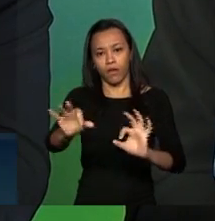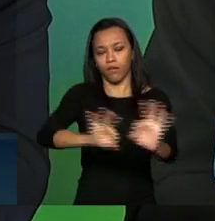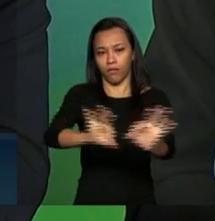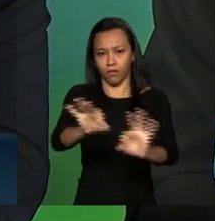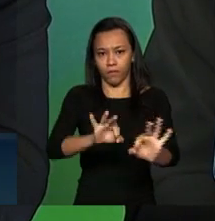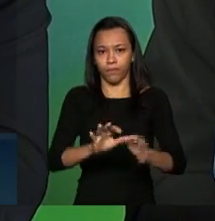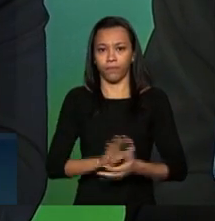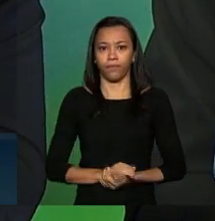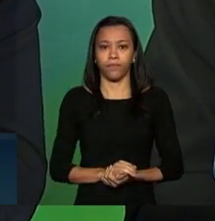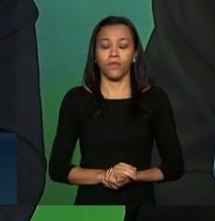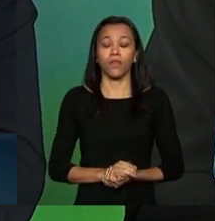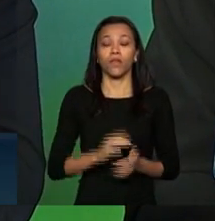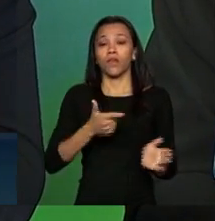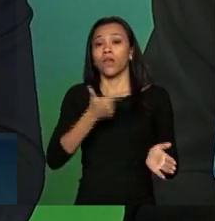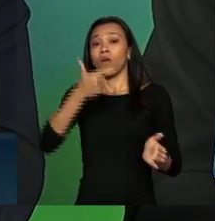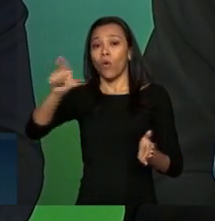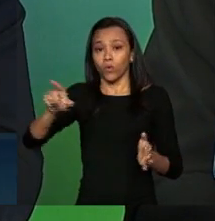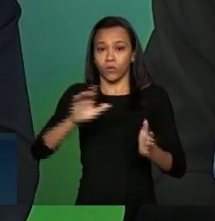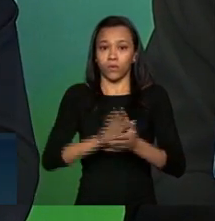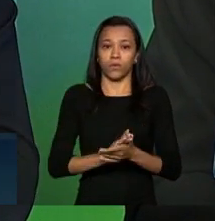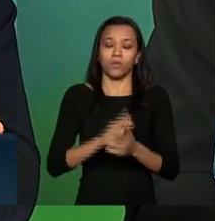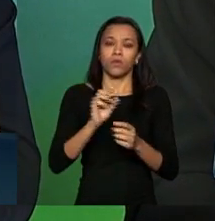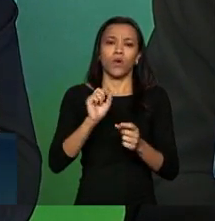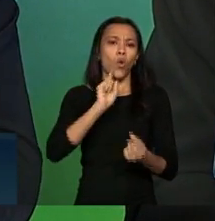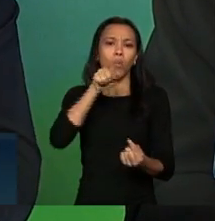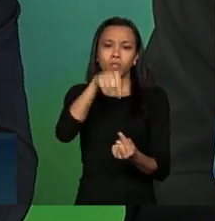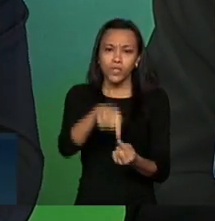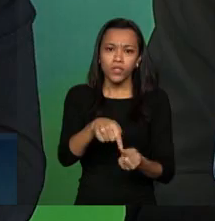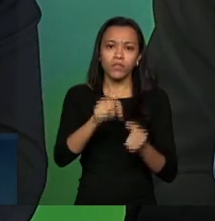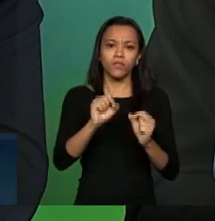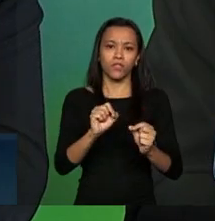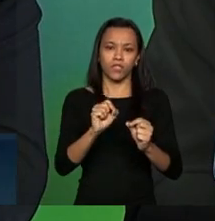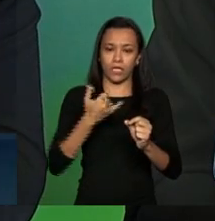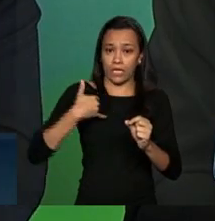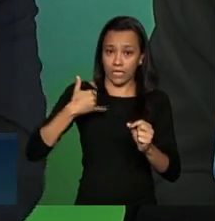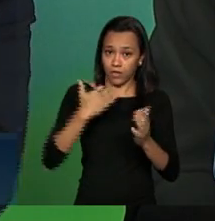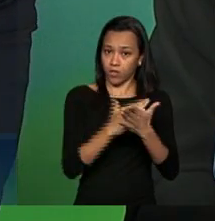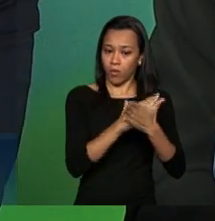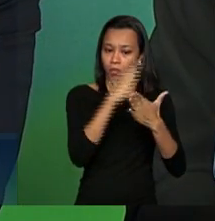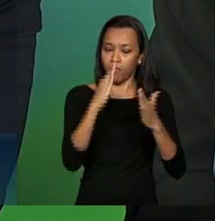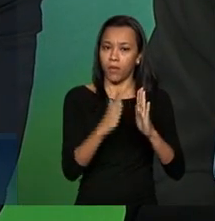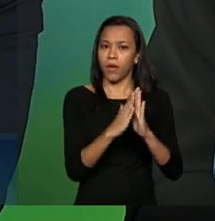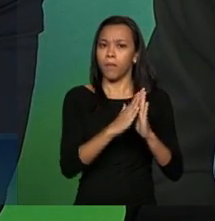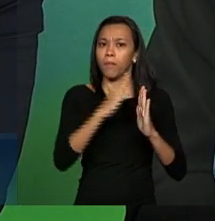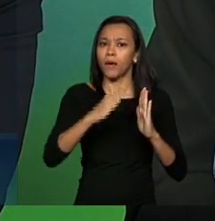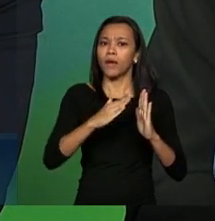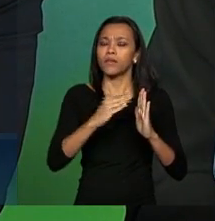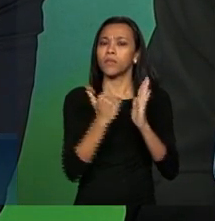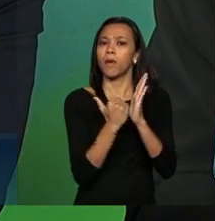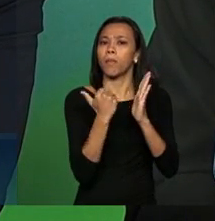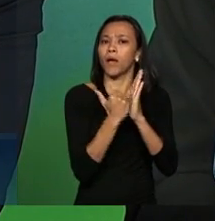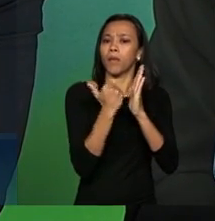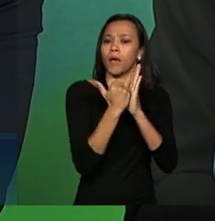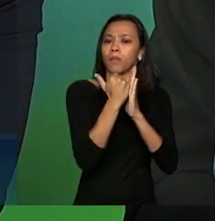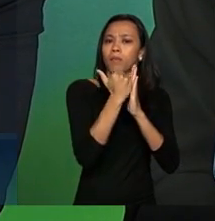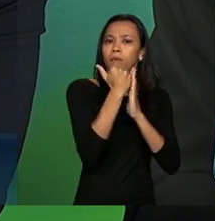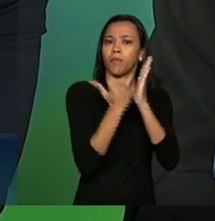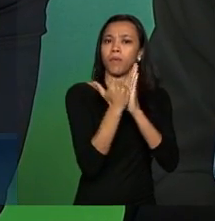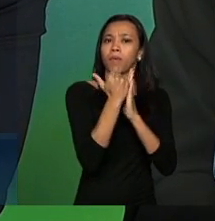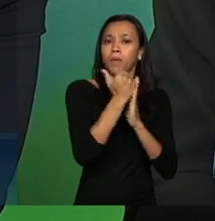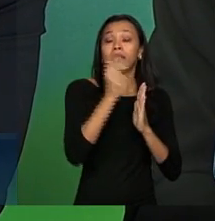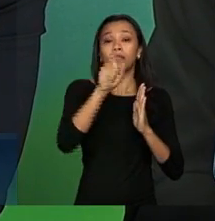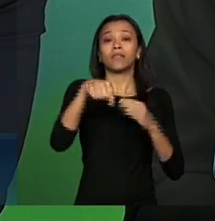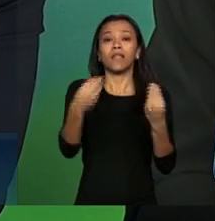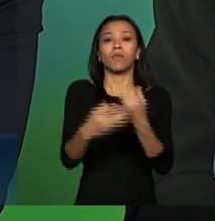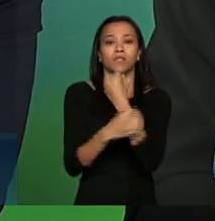o escalonamento tem o objetivo como eu já disse de dar uma previsibilidade ao trabalhador e de